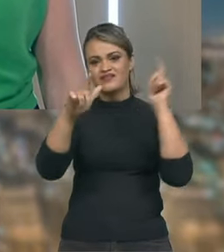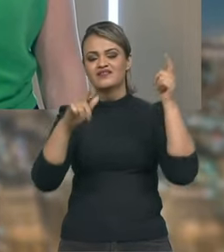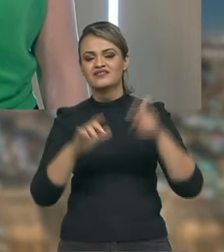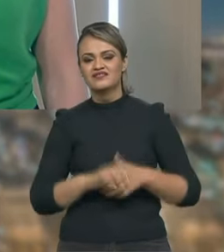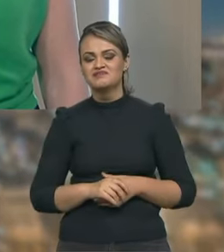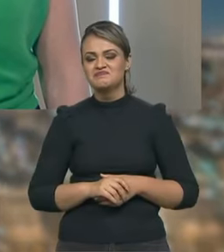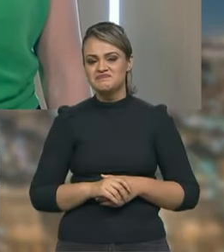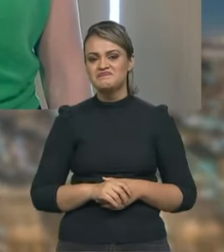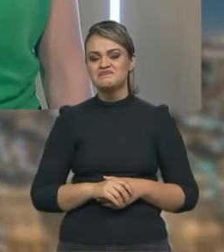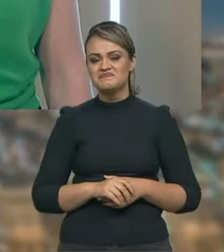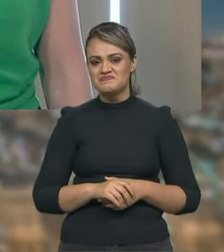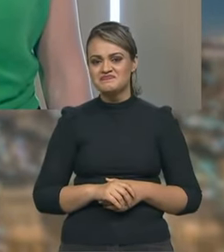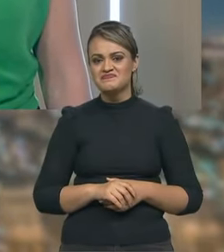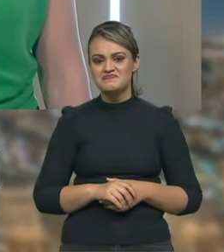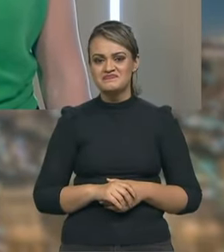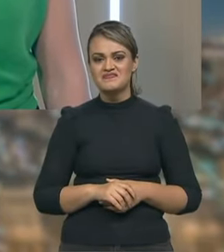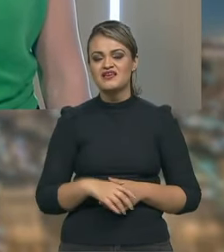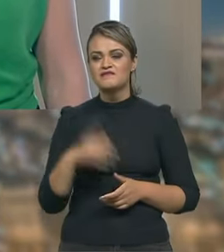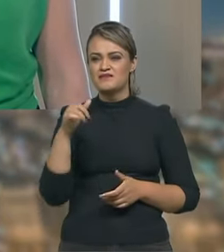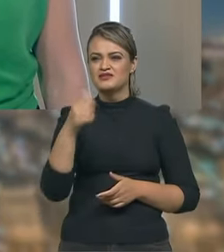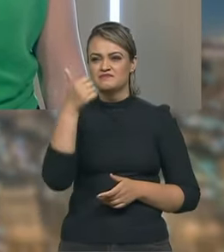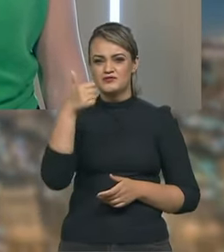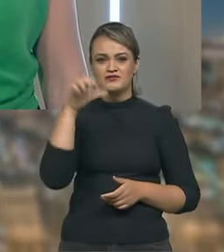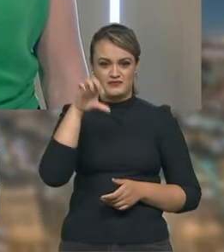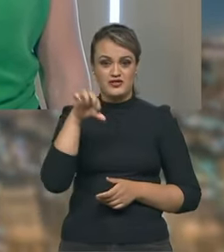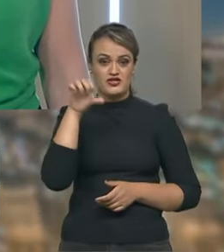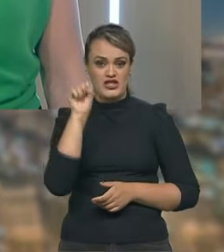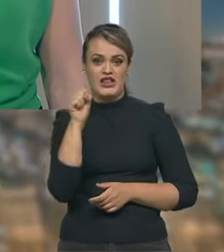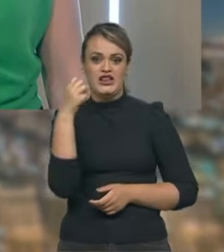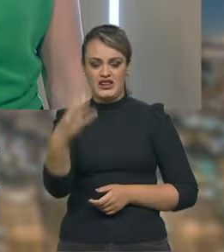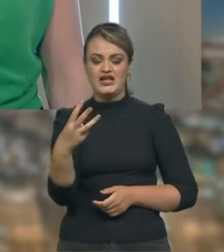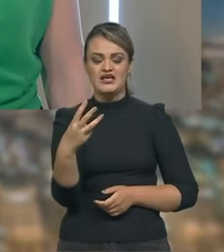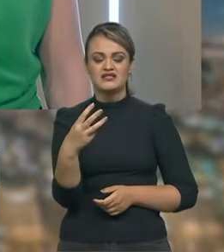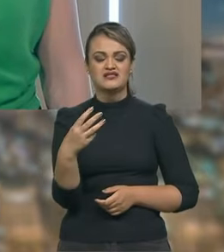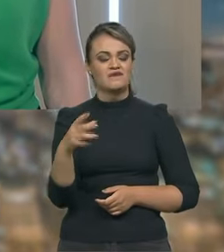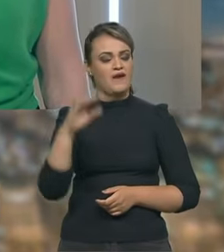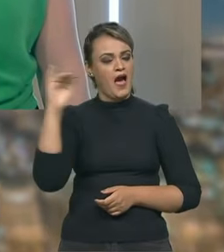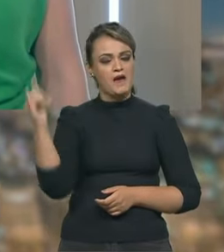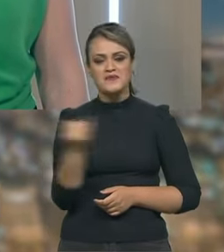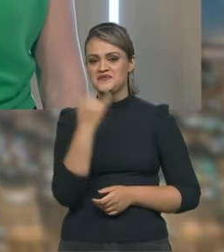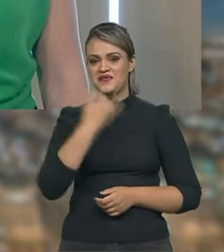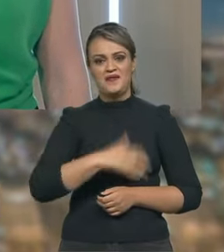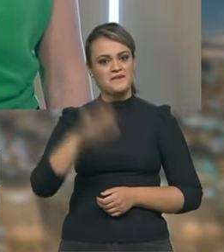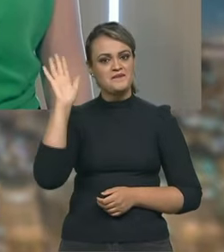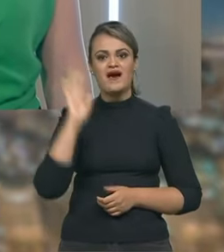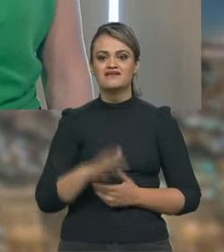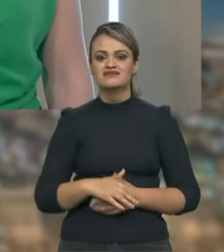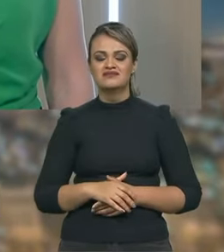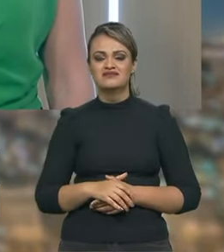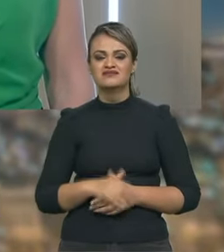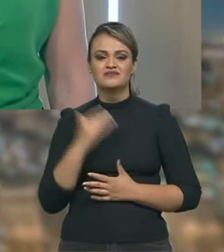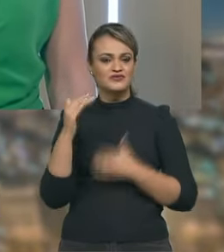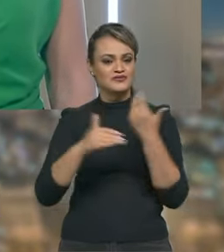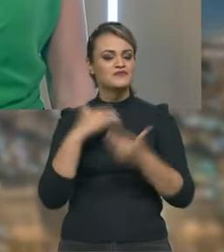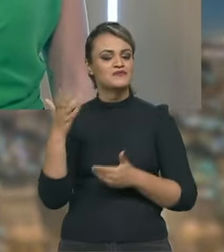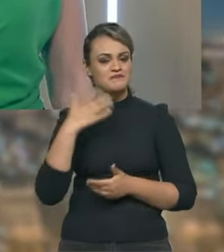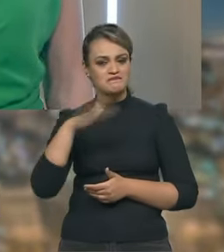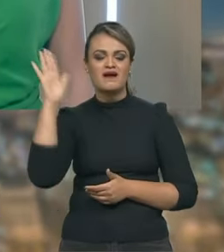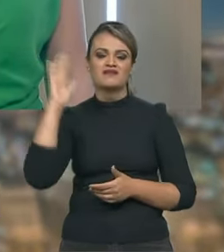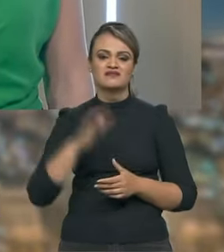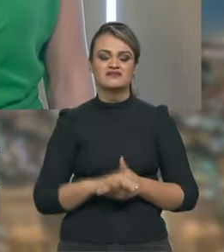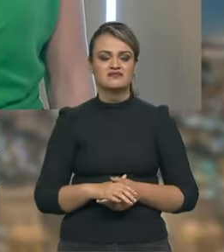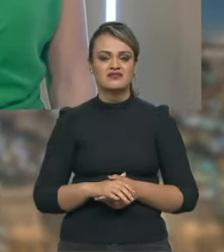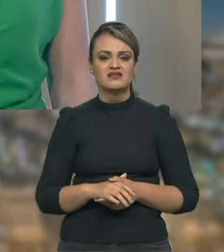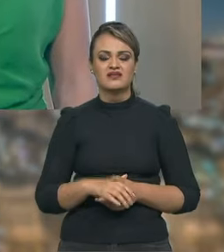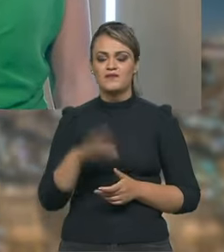mas eu acho que o de 83 foi o que eu mais aproveitei que eu mais desenvolvi o motor turbo